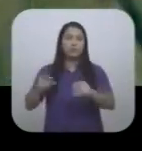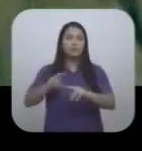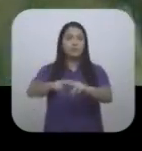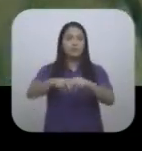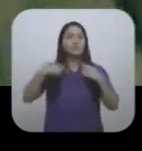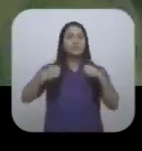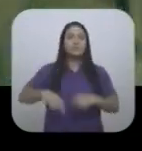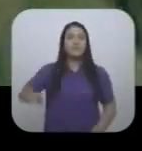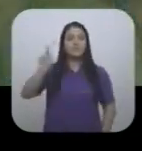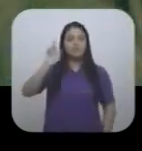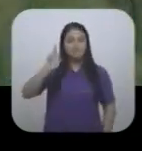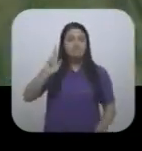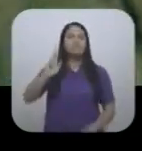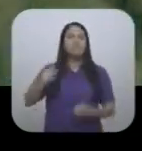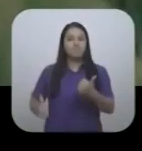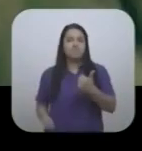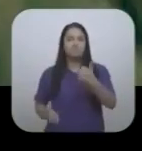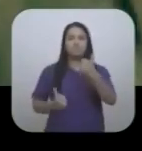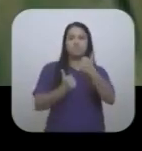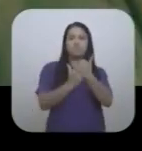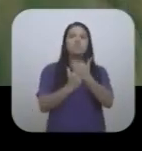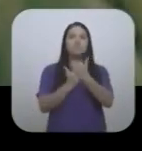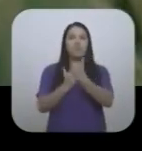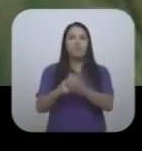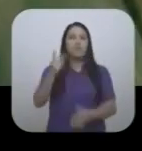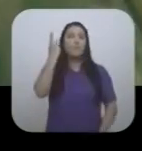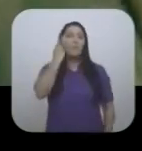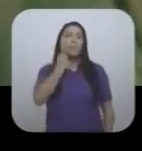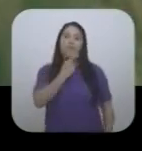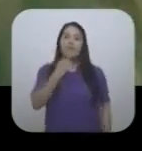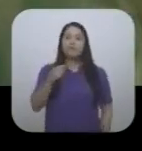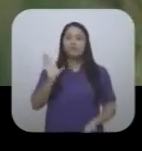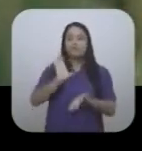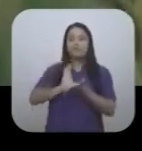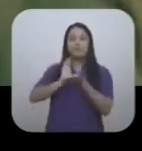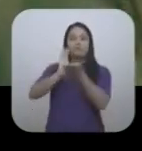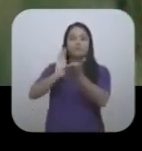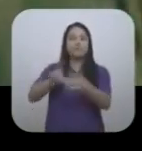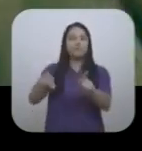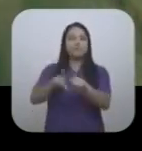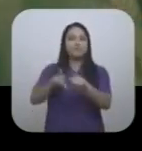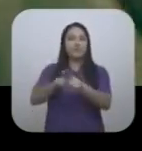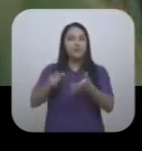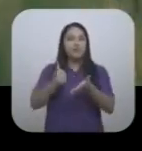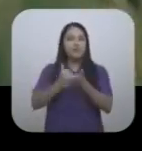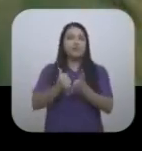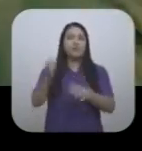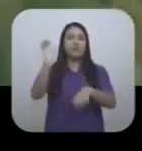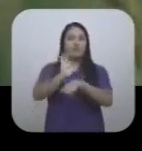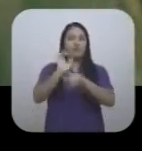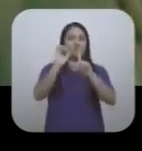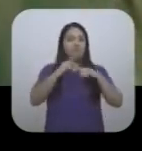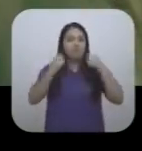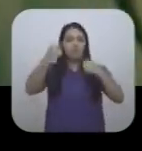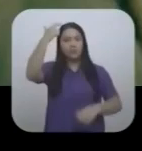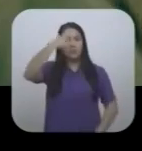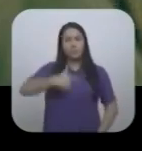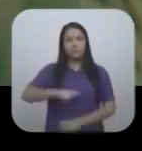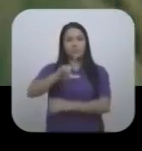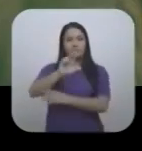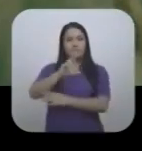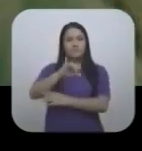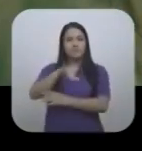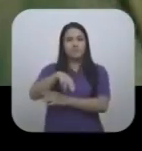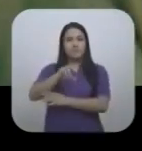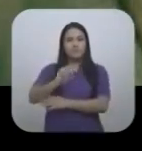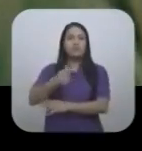representantes alinhados com o governador Paulo para trazer recursos e defender os interesses do nosso Estado. Sou Luciano